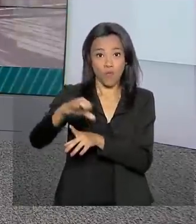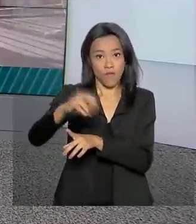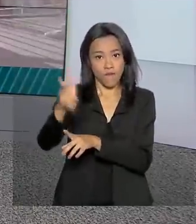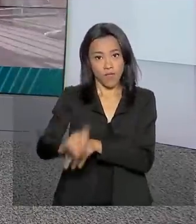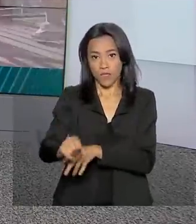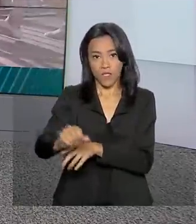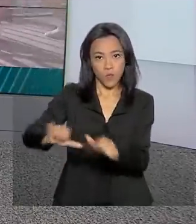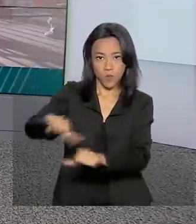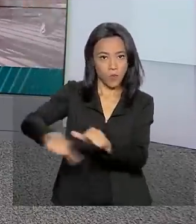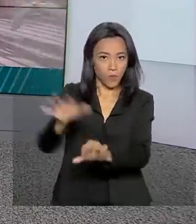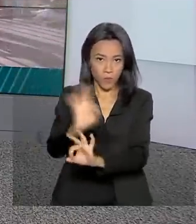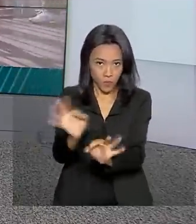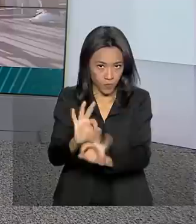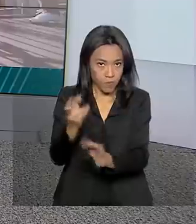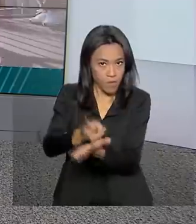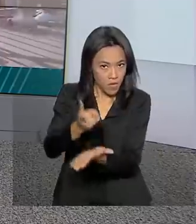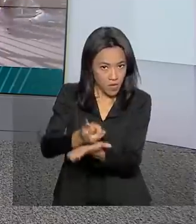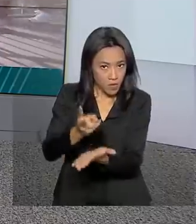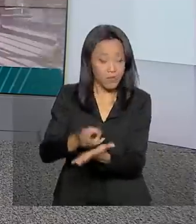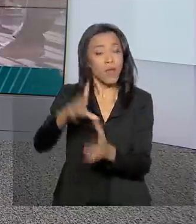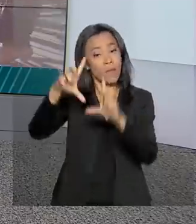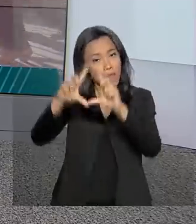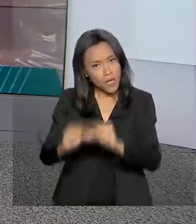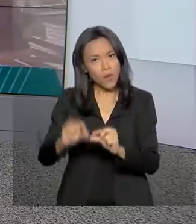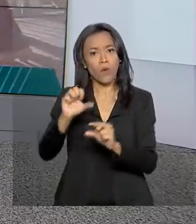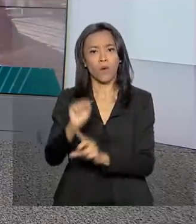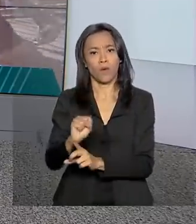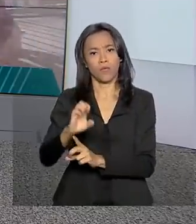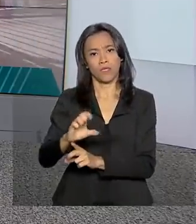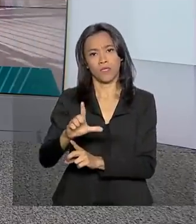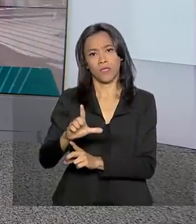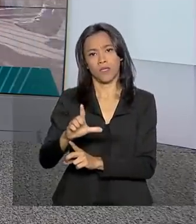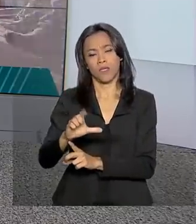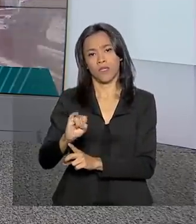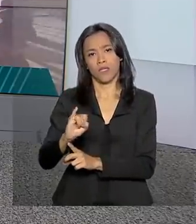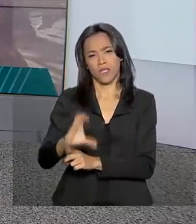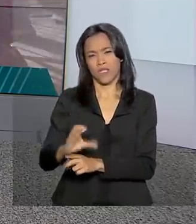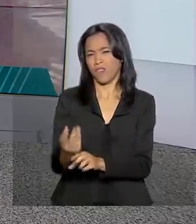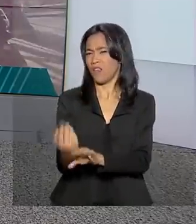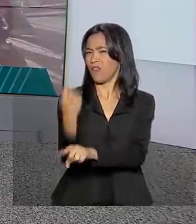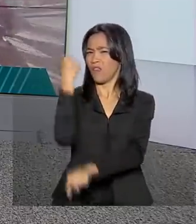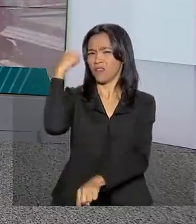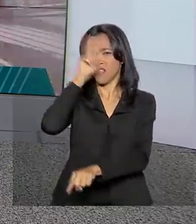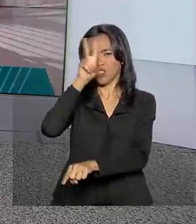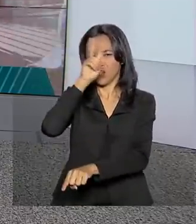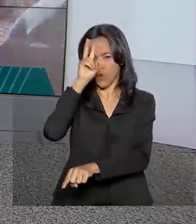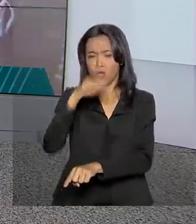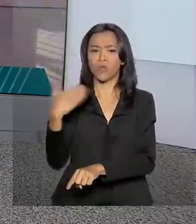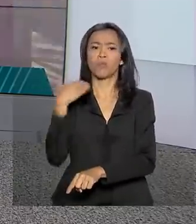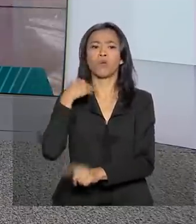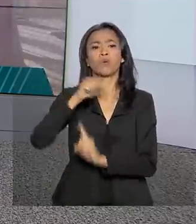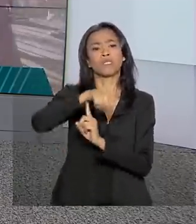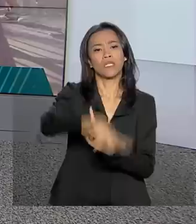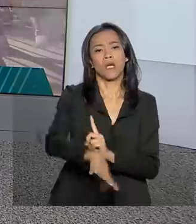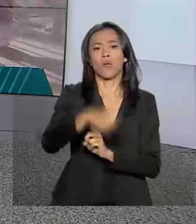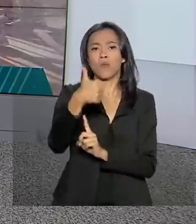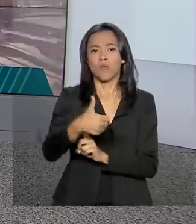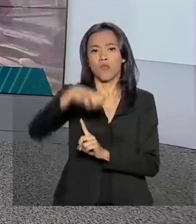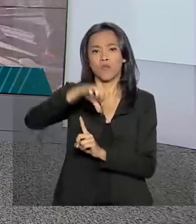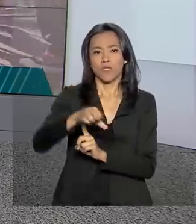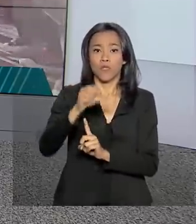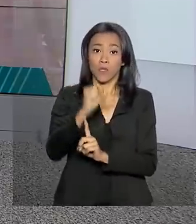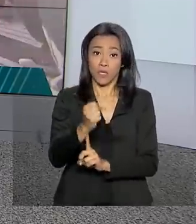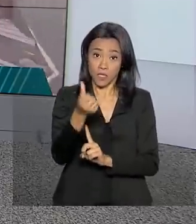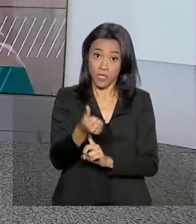Com a decisão, a Selic continua no menor nível desde o início da série histórica do Banco Central, em 1986. A Selic